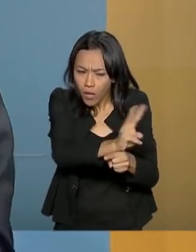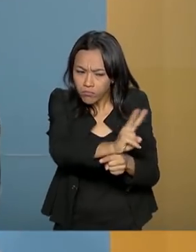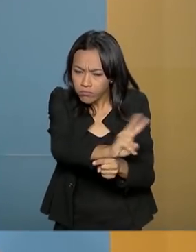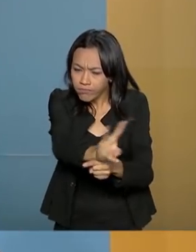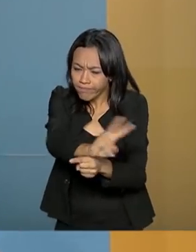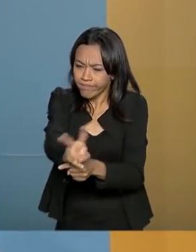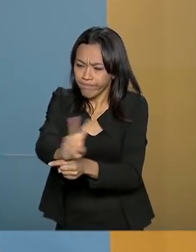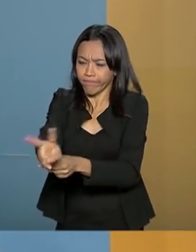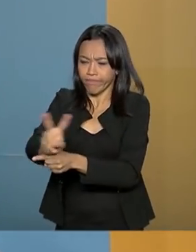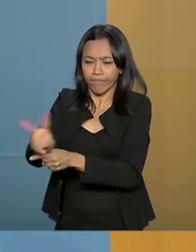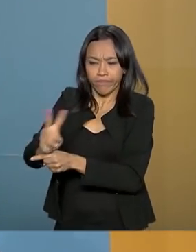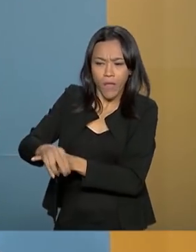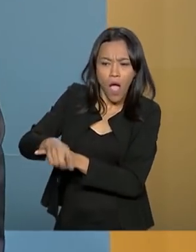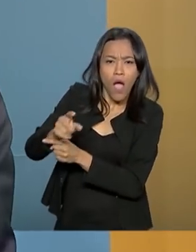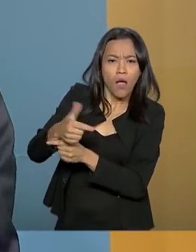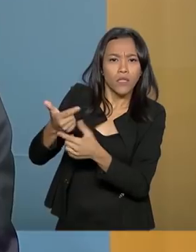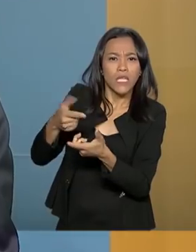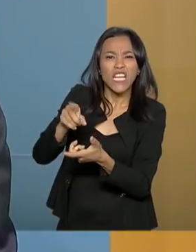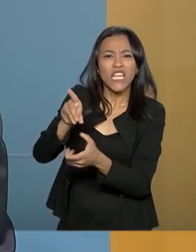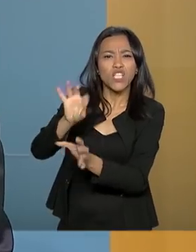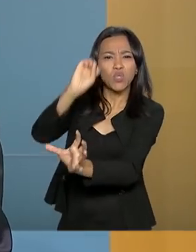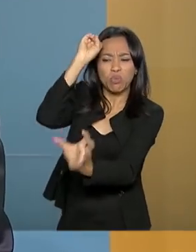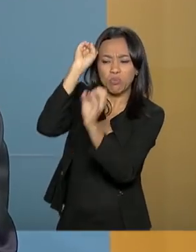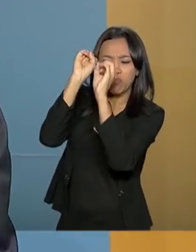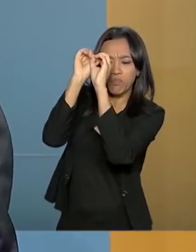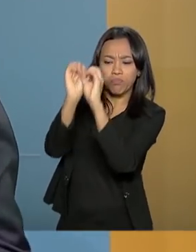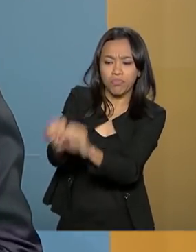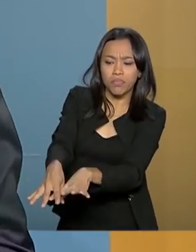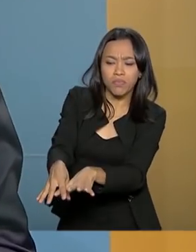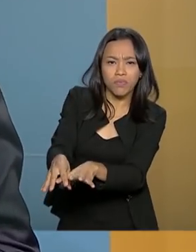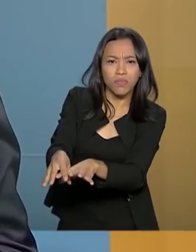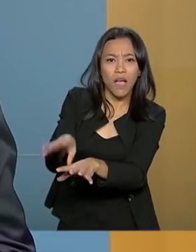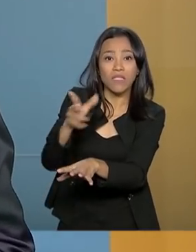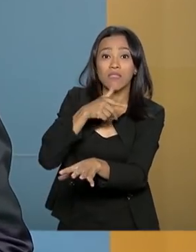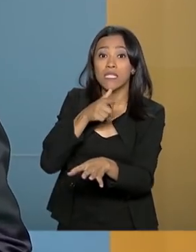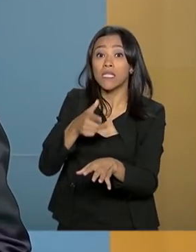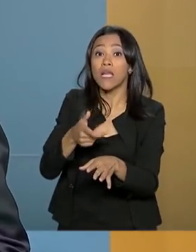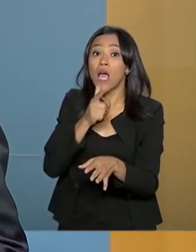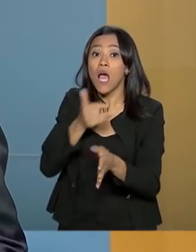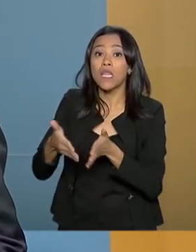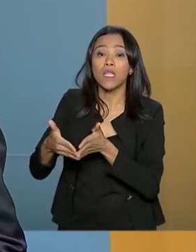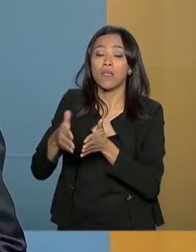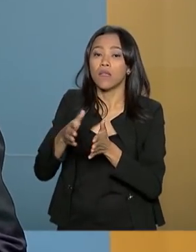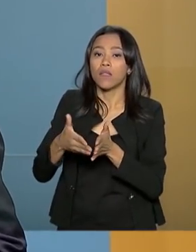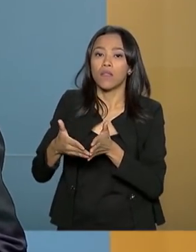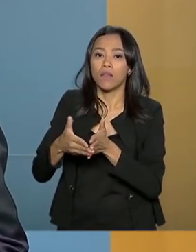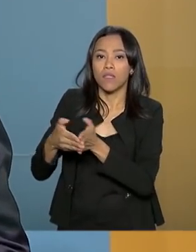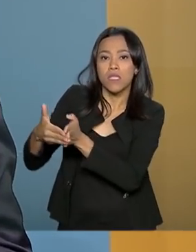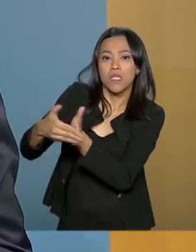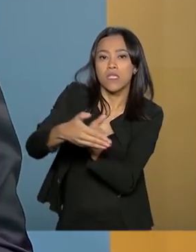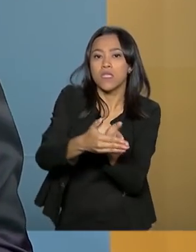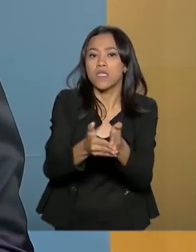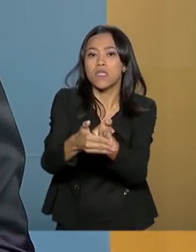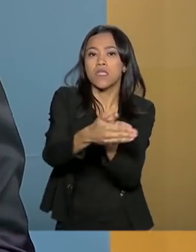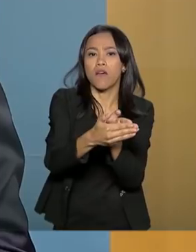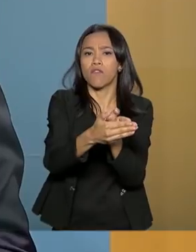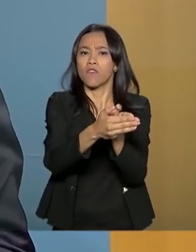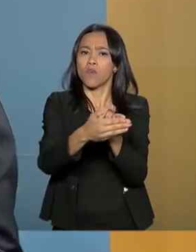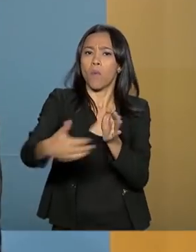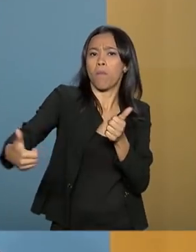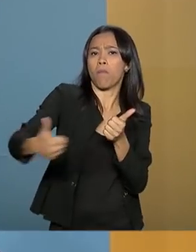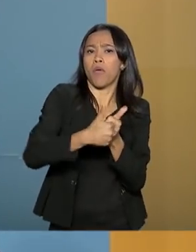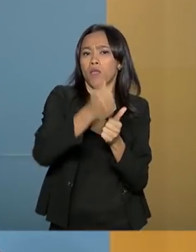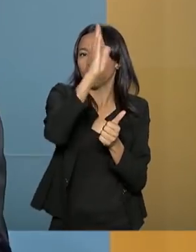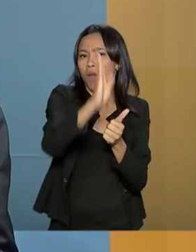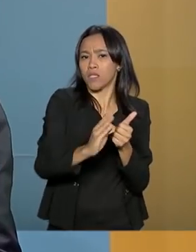da origem onde vem o lixo, o lixo que é muitas vezes despejado por navios que passam na costa brasileira, é despejado